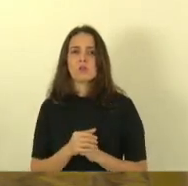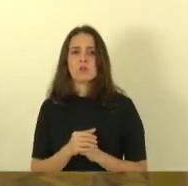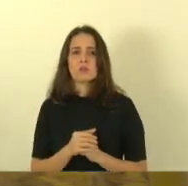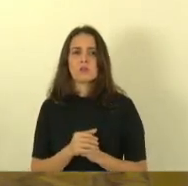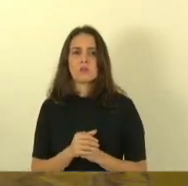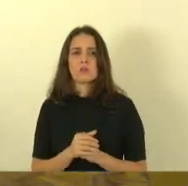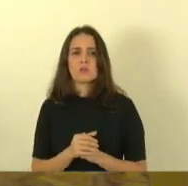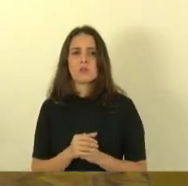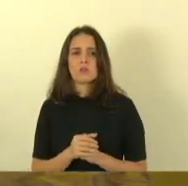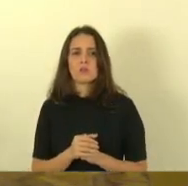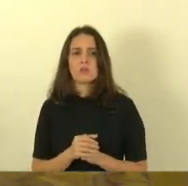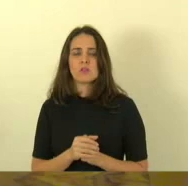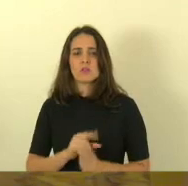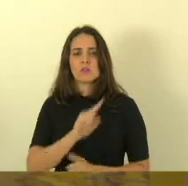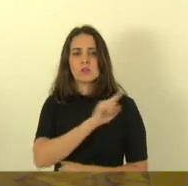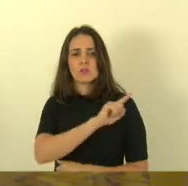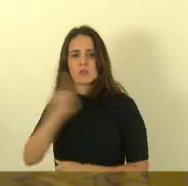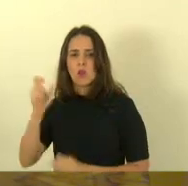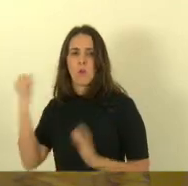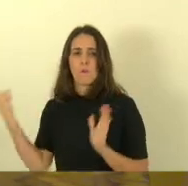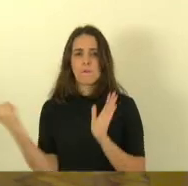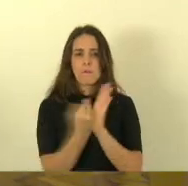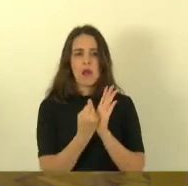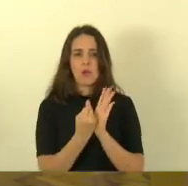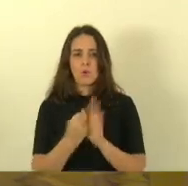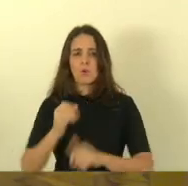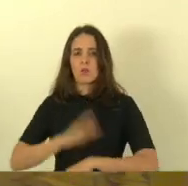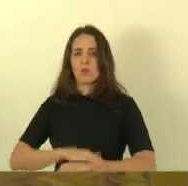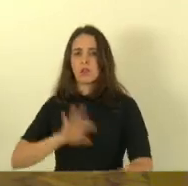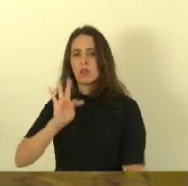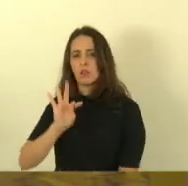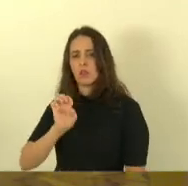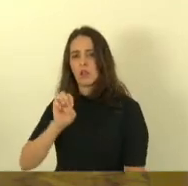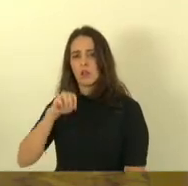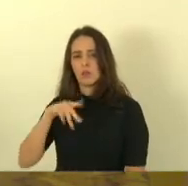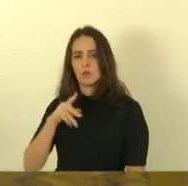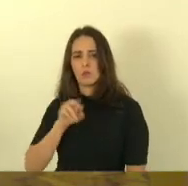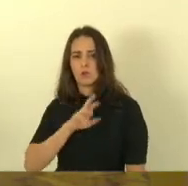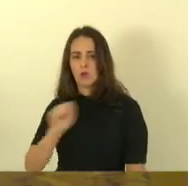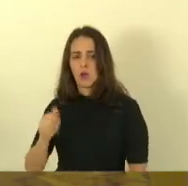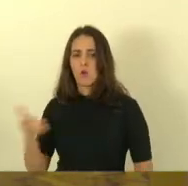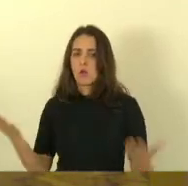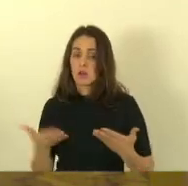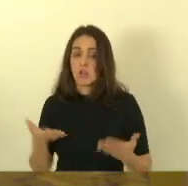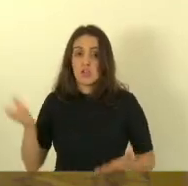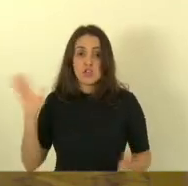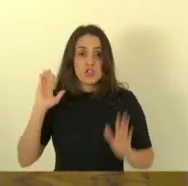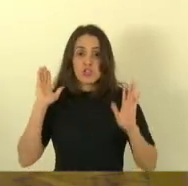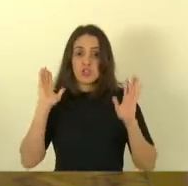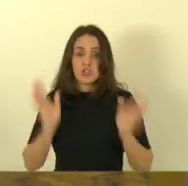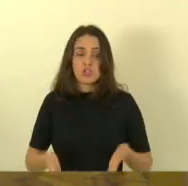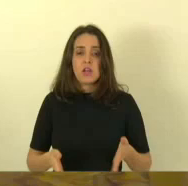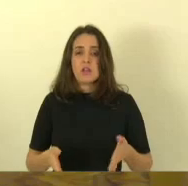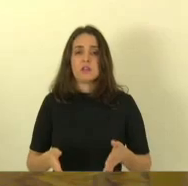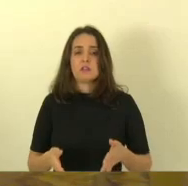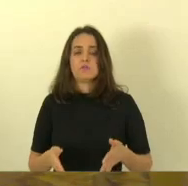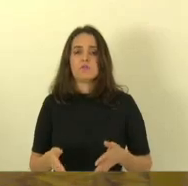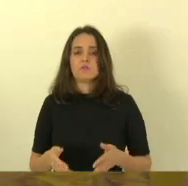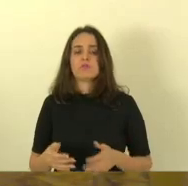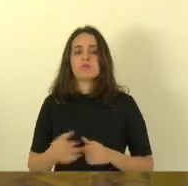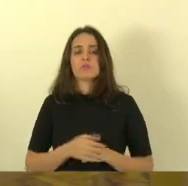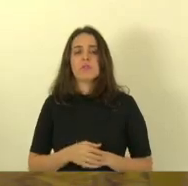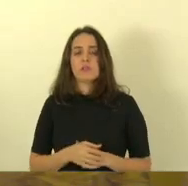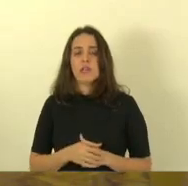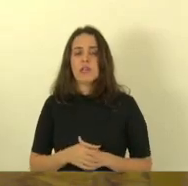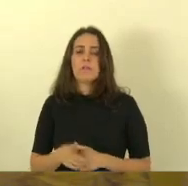não ao marco temporal queremos demarcação já e principalmente que o governo e os